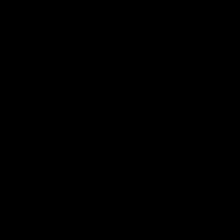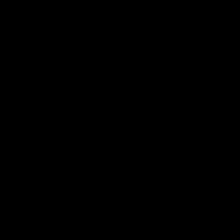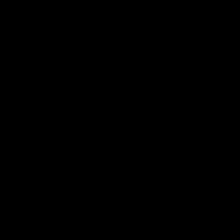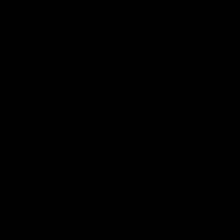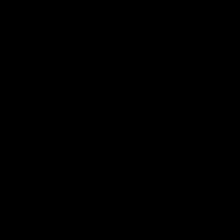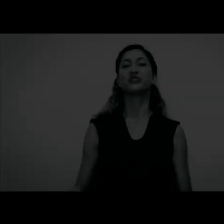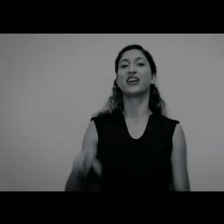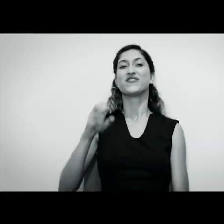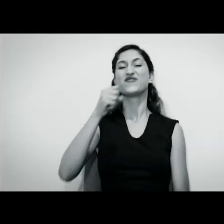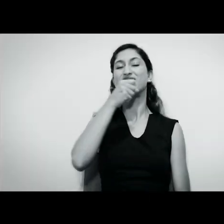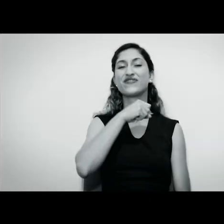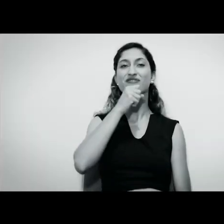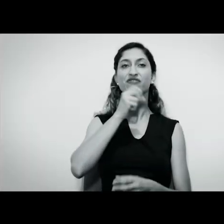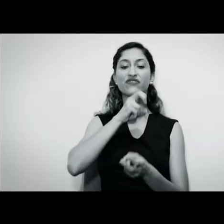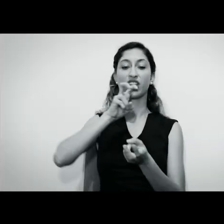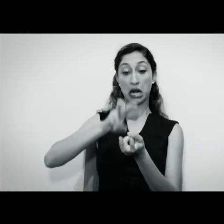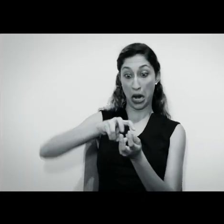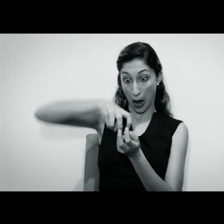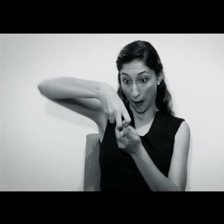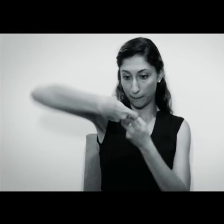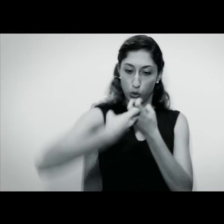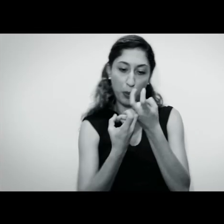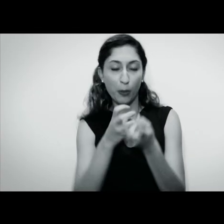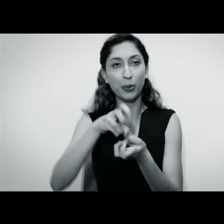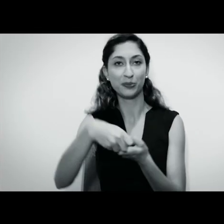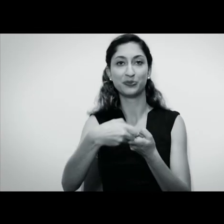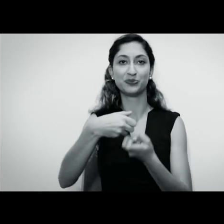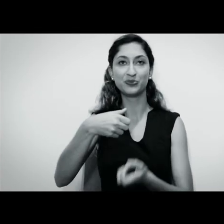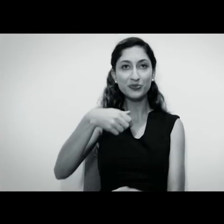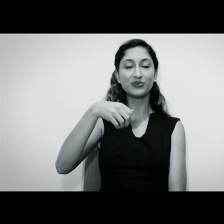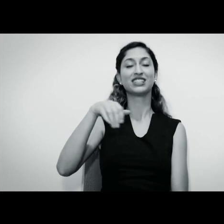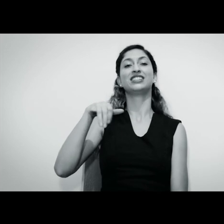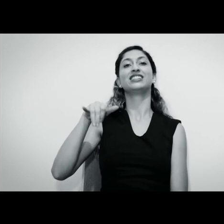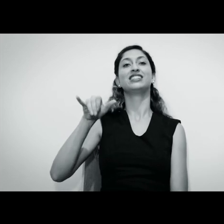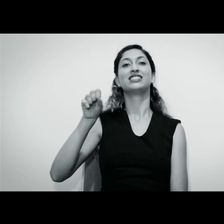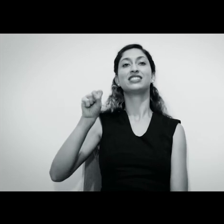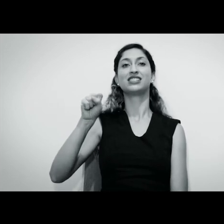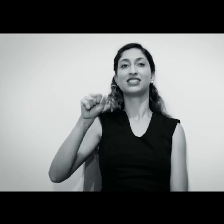A velhota cambalhota, Silvia Ortoff.